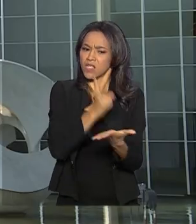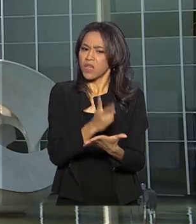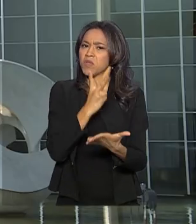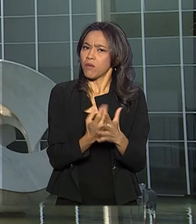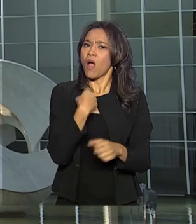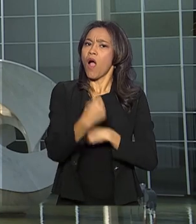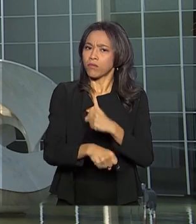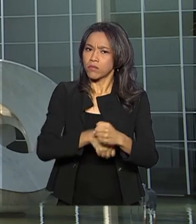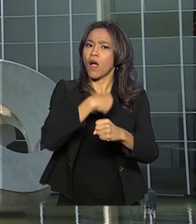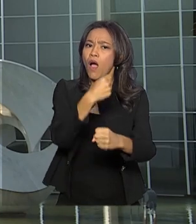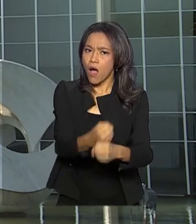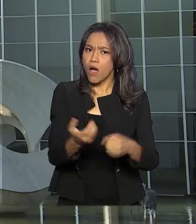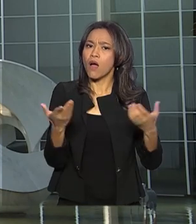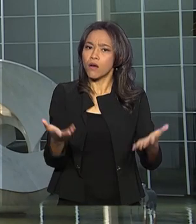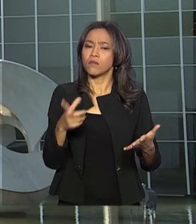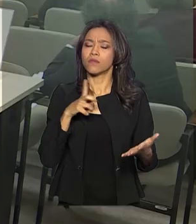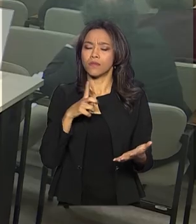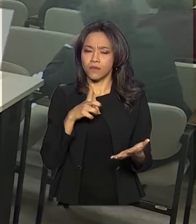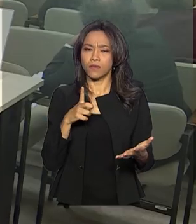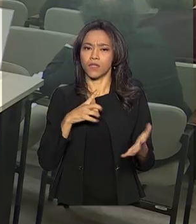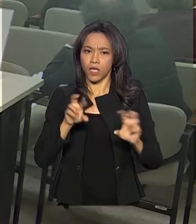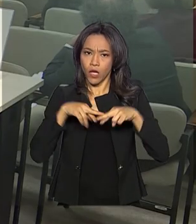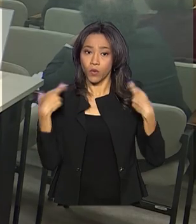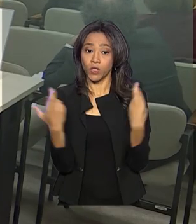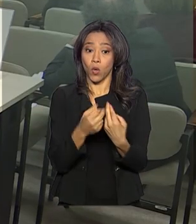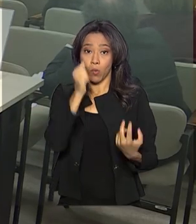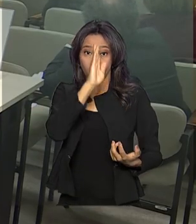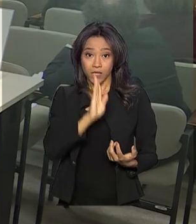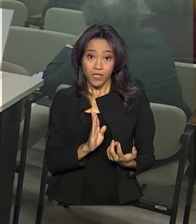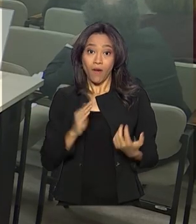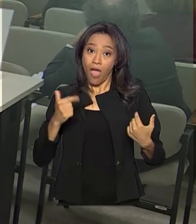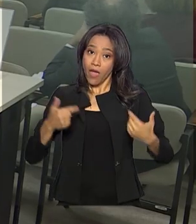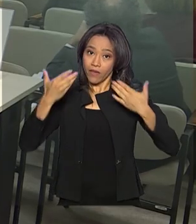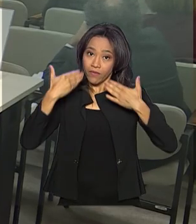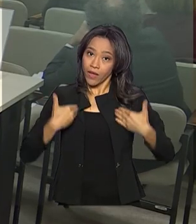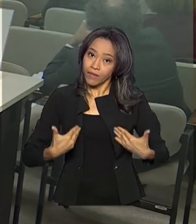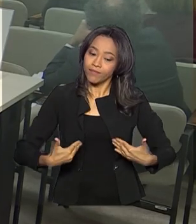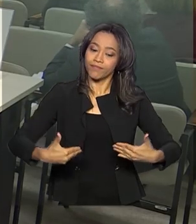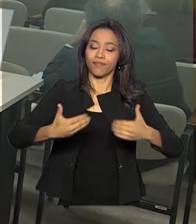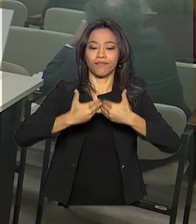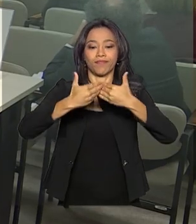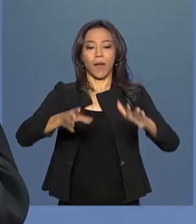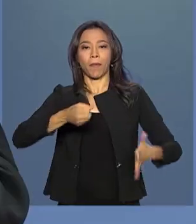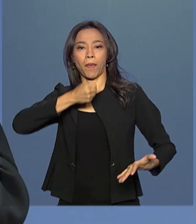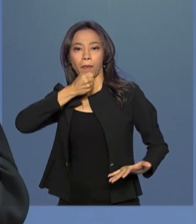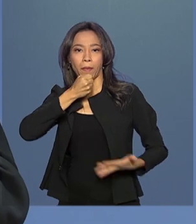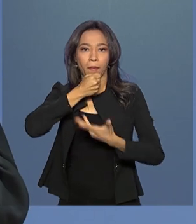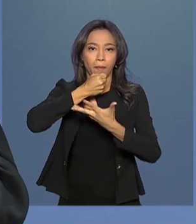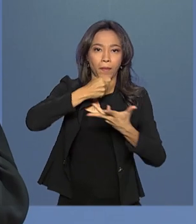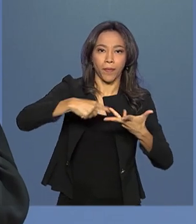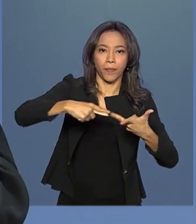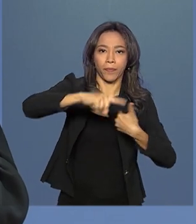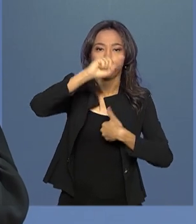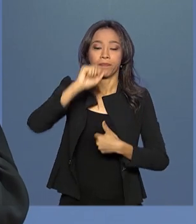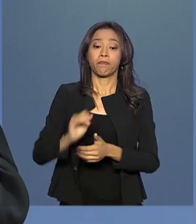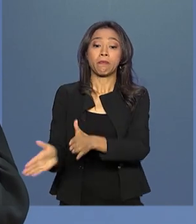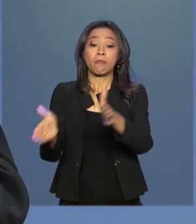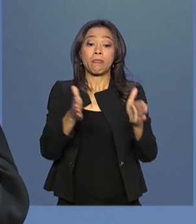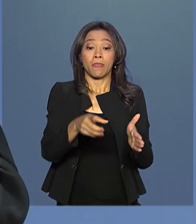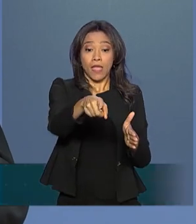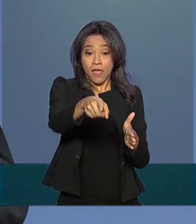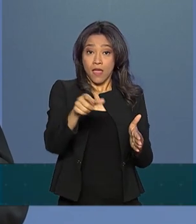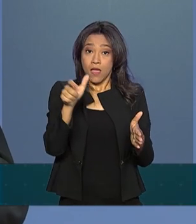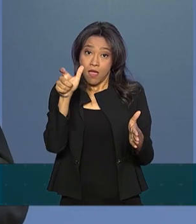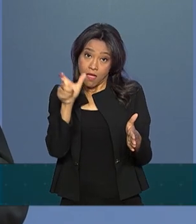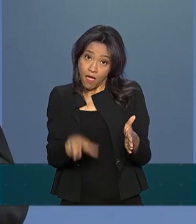O Brasil será o anfitrião neste ano. A expectativa é aprofundar a cooperação. Essa atitude, determinada pelo